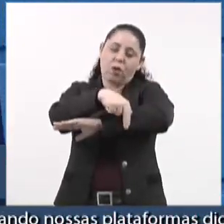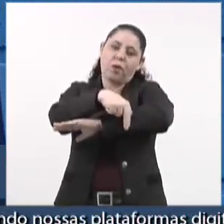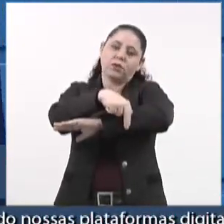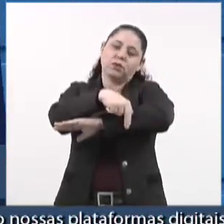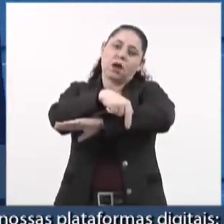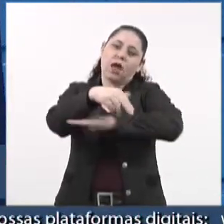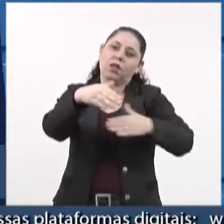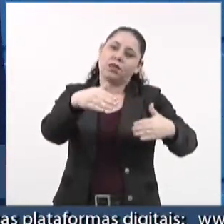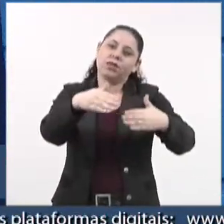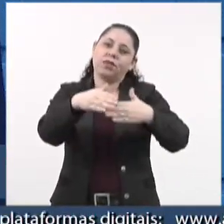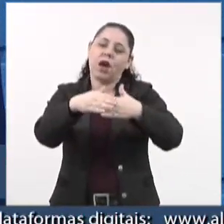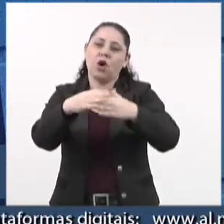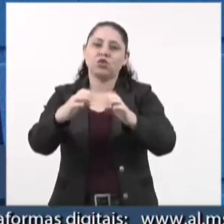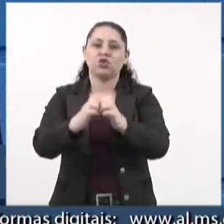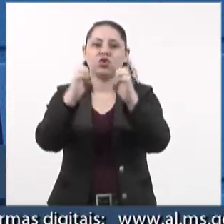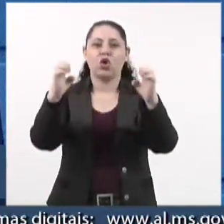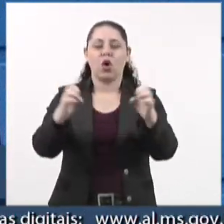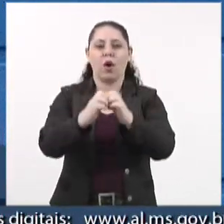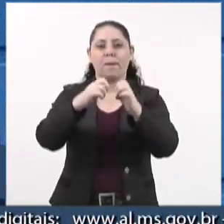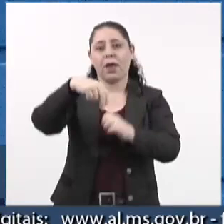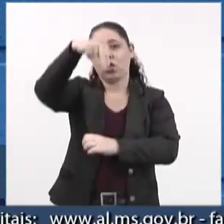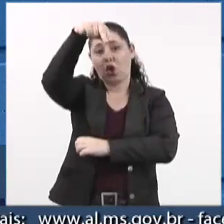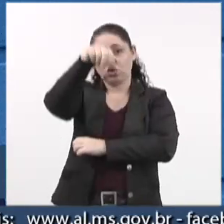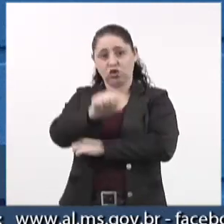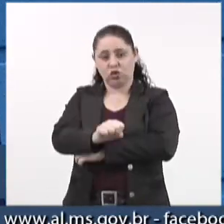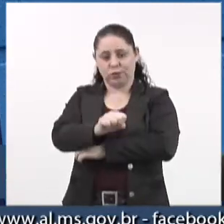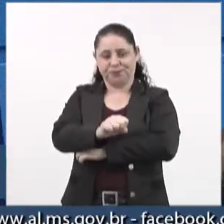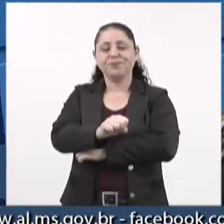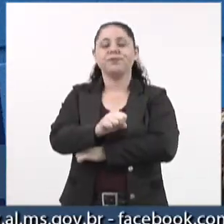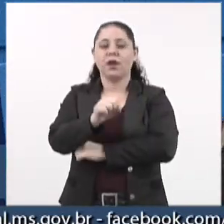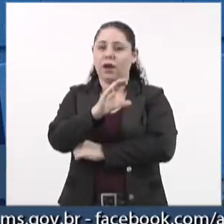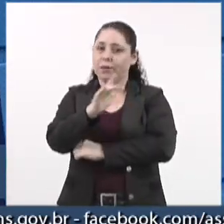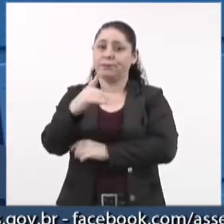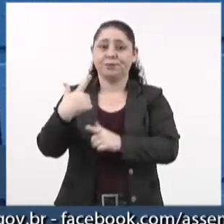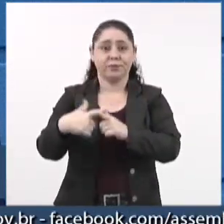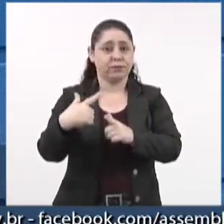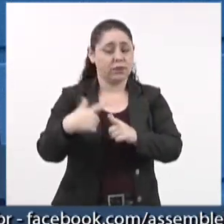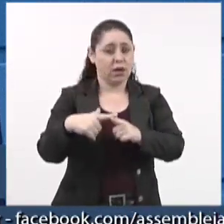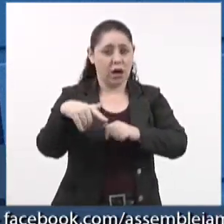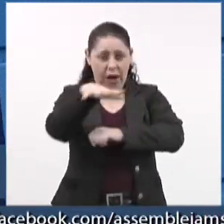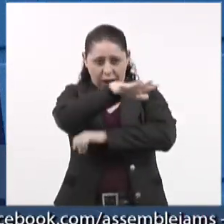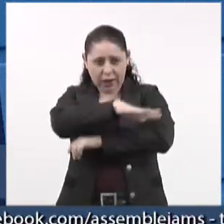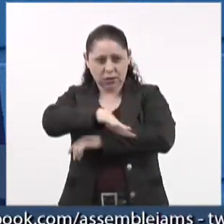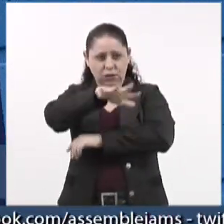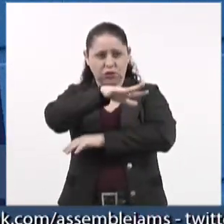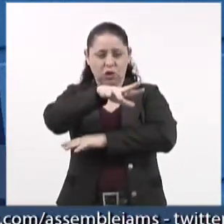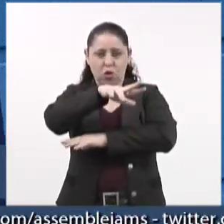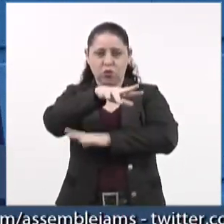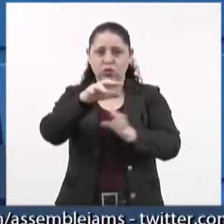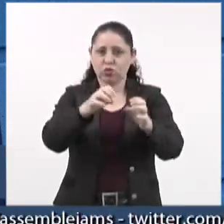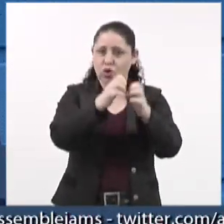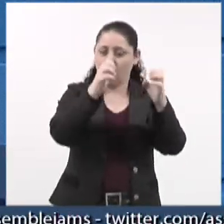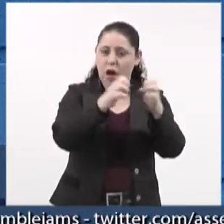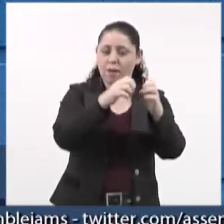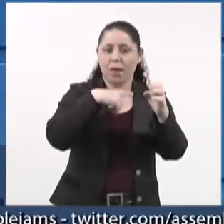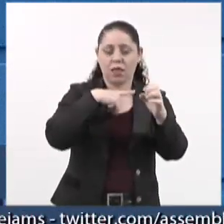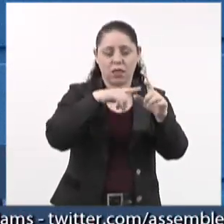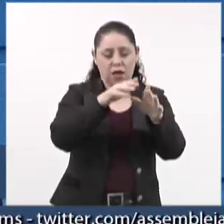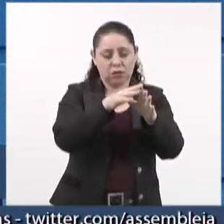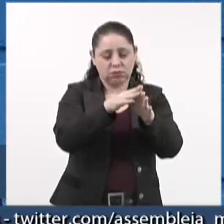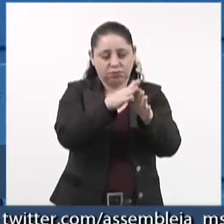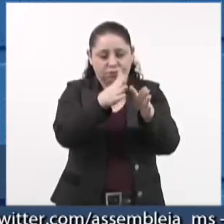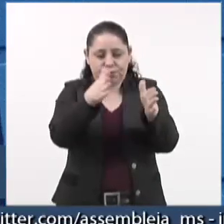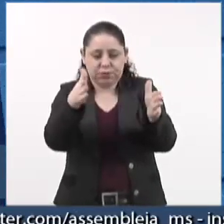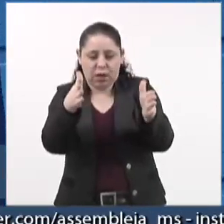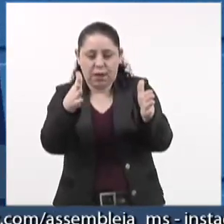até o Shopping Norte Sul Plaza, em Campo Grande. Apesar de a região do Shopping Norte Sul Plaza contar com uma calçada ampla, com